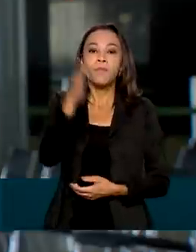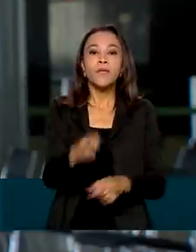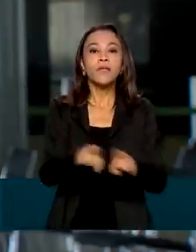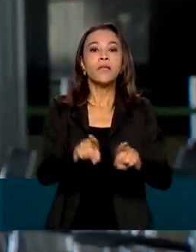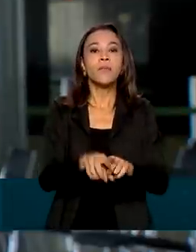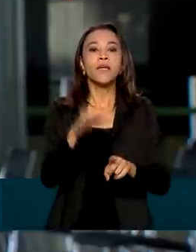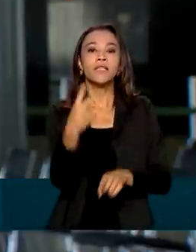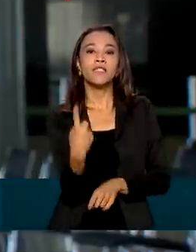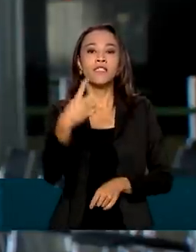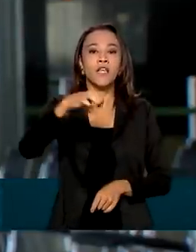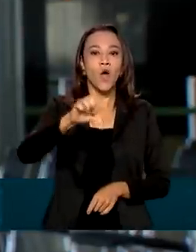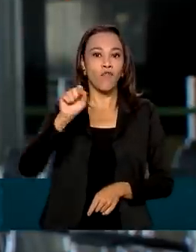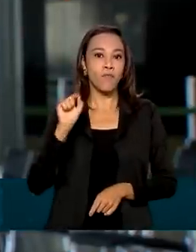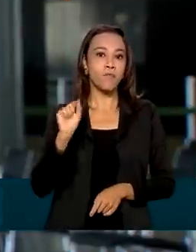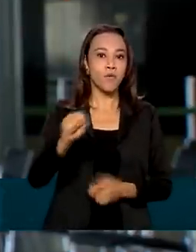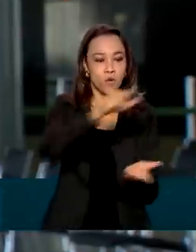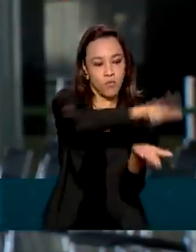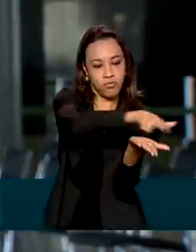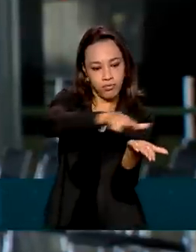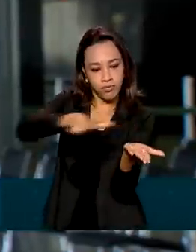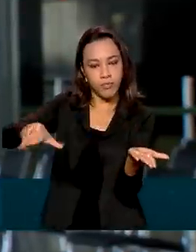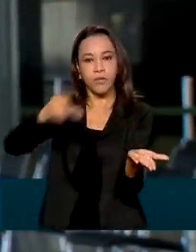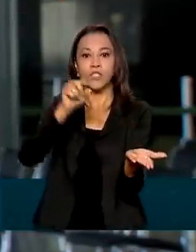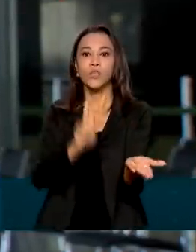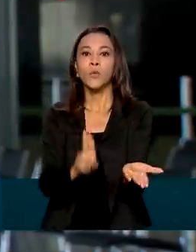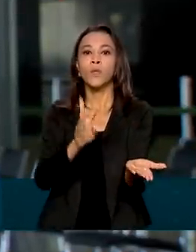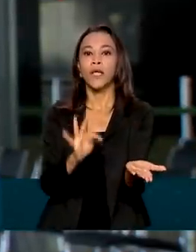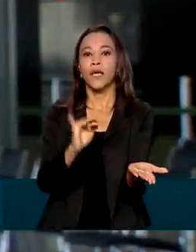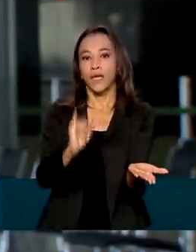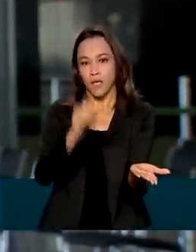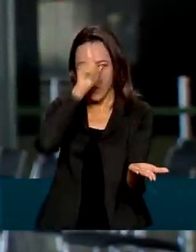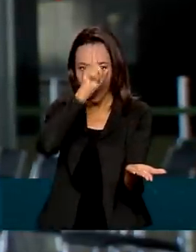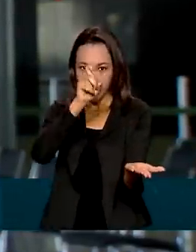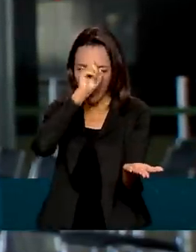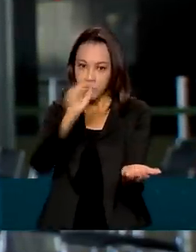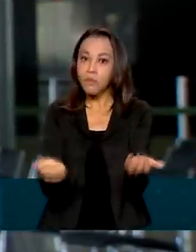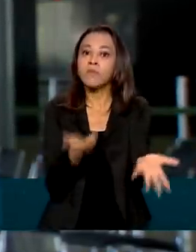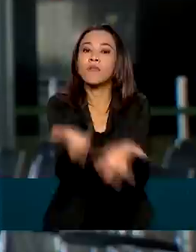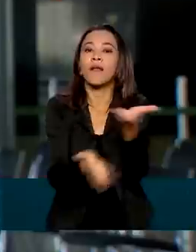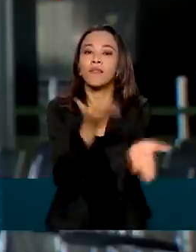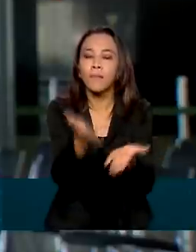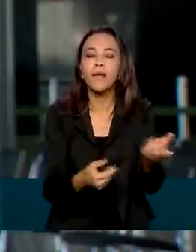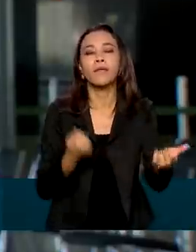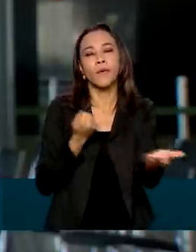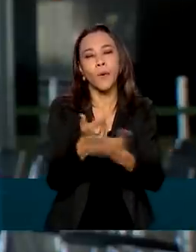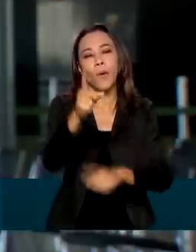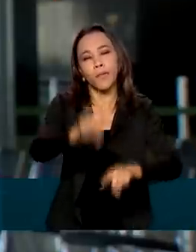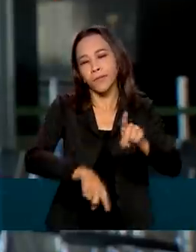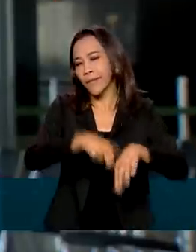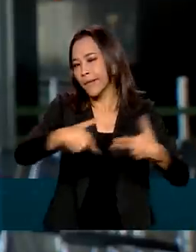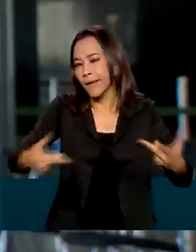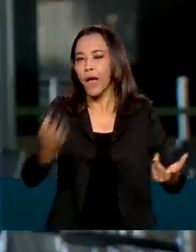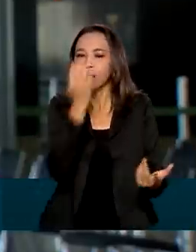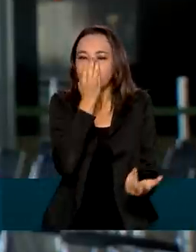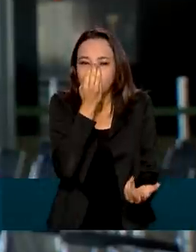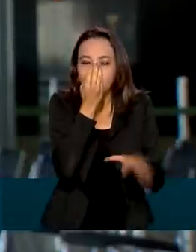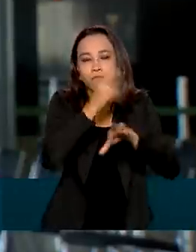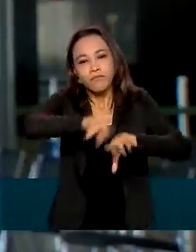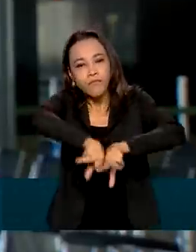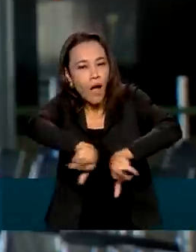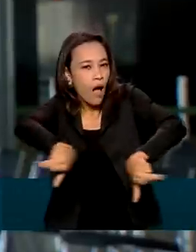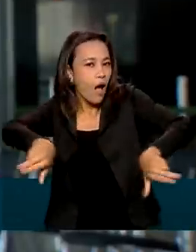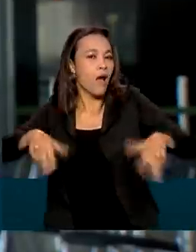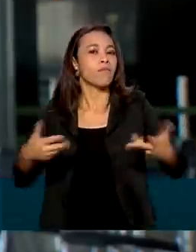19 mil leitos de UTI exclusivos para o tratamento de doenças e aquisições de máquinas, insumos, enfim, tudo isso para